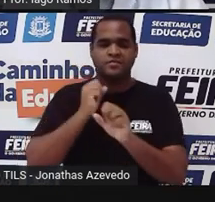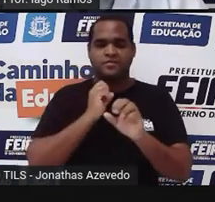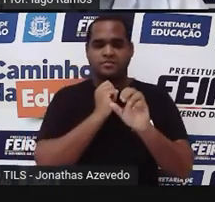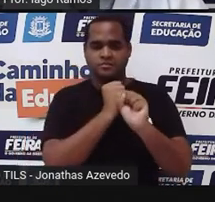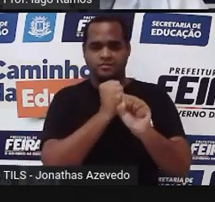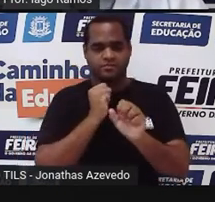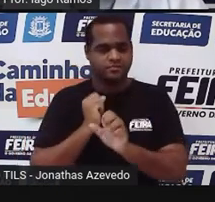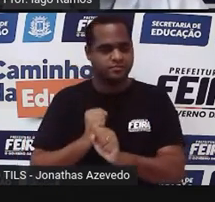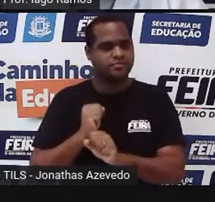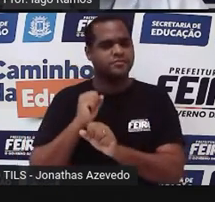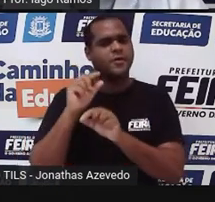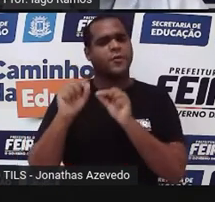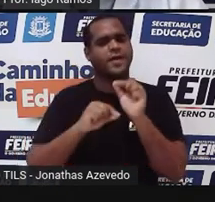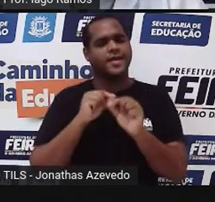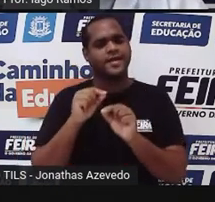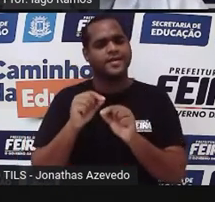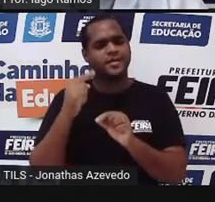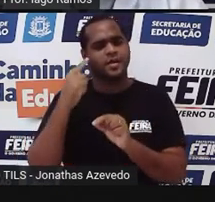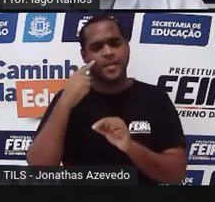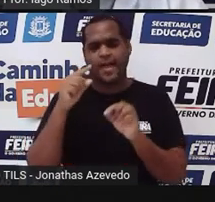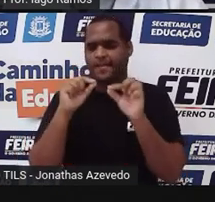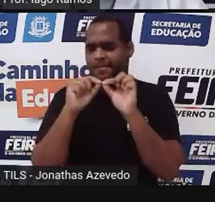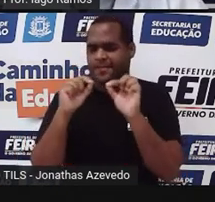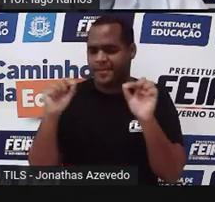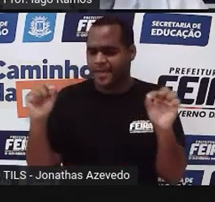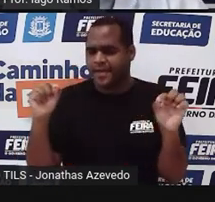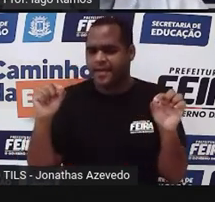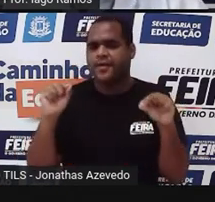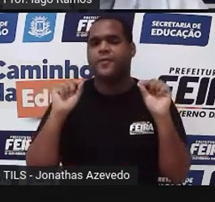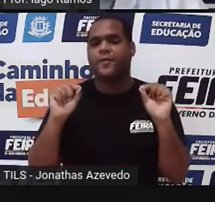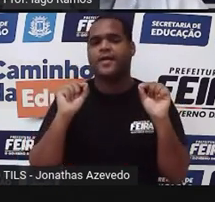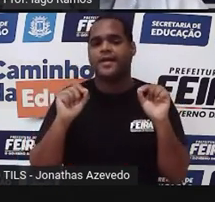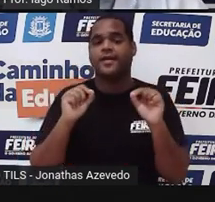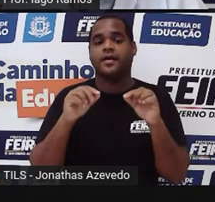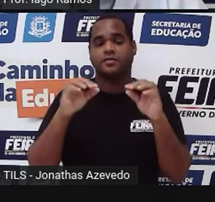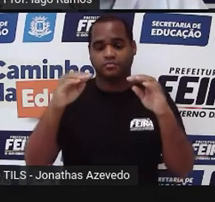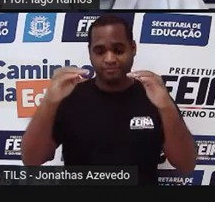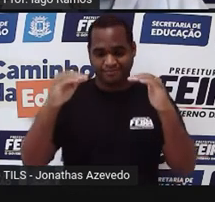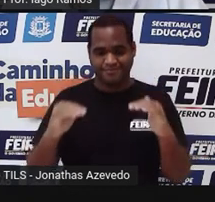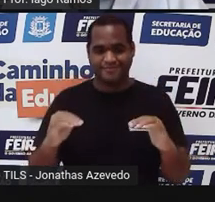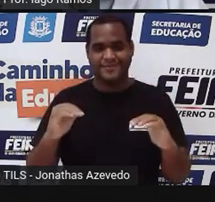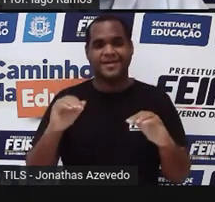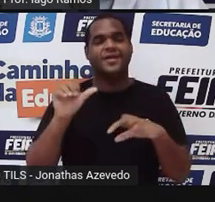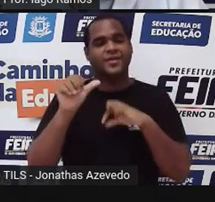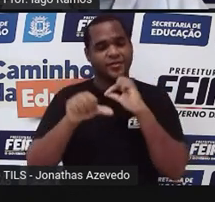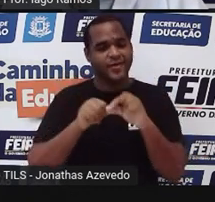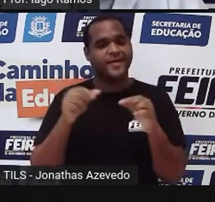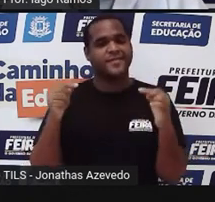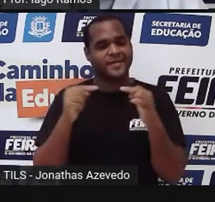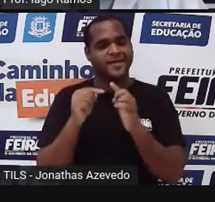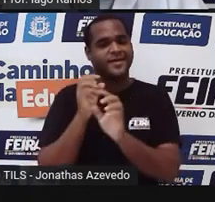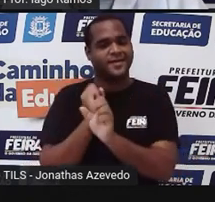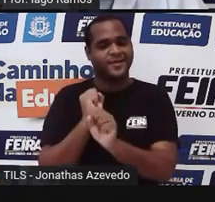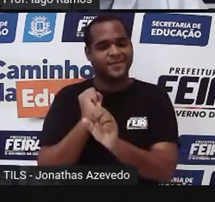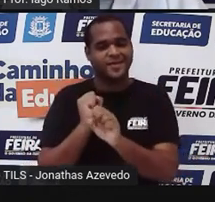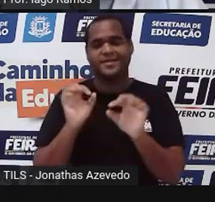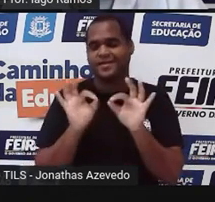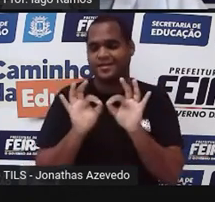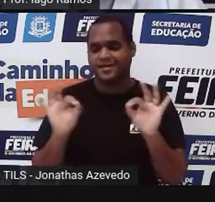interessante da diagonal, Essa diagonal deitada, se eu jogo aqui pra baixo, é o comprimento do retângulo.